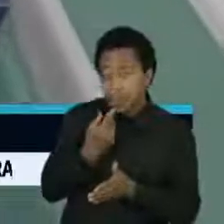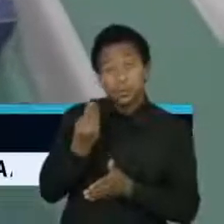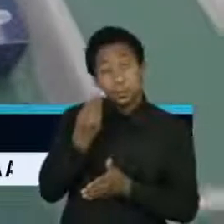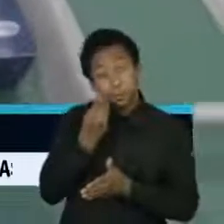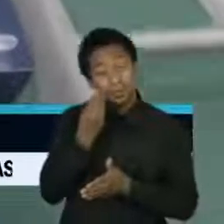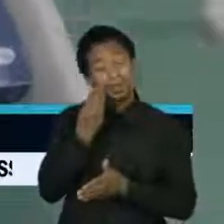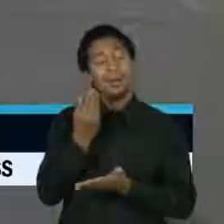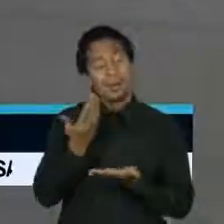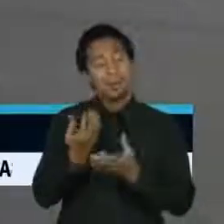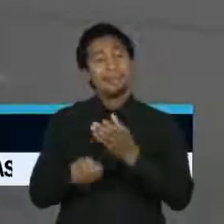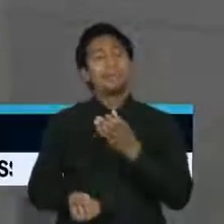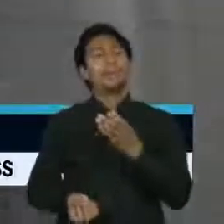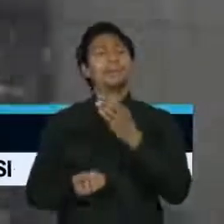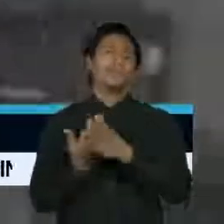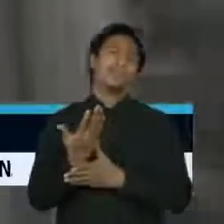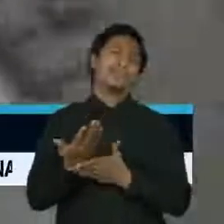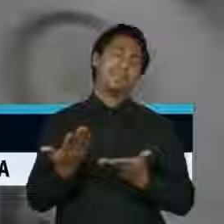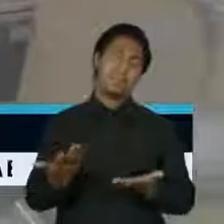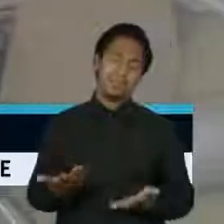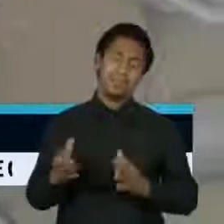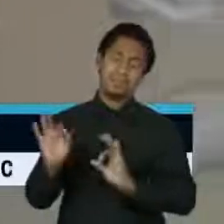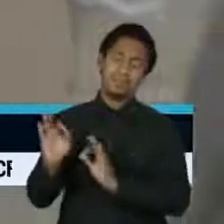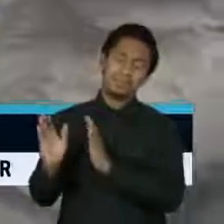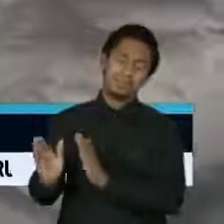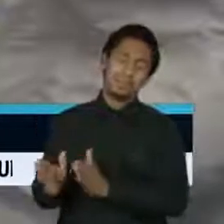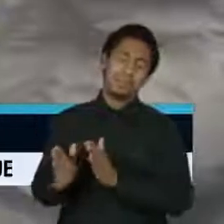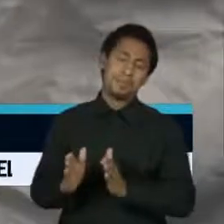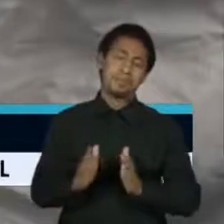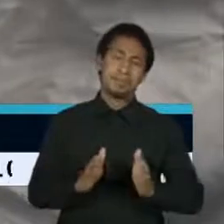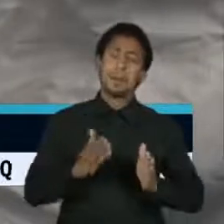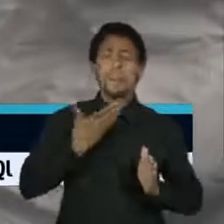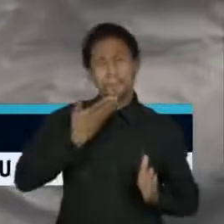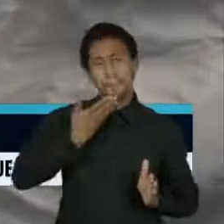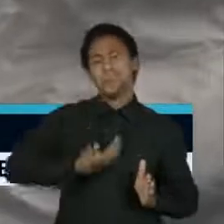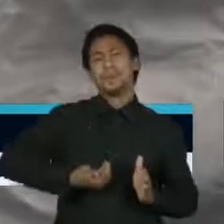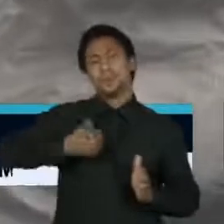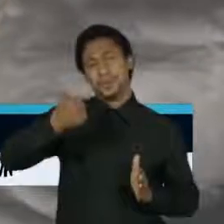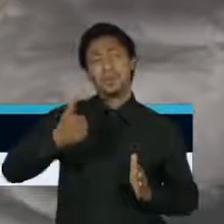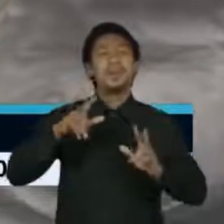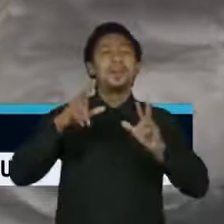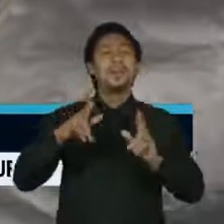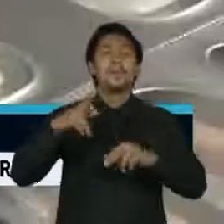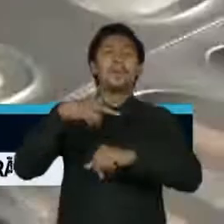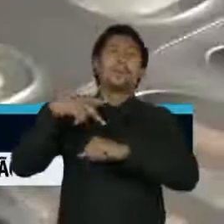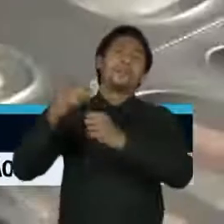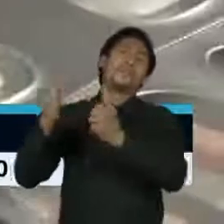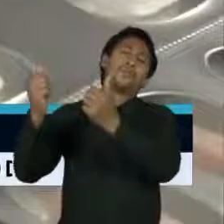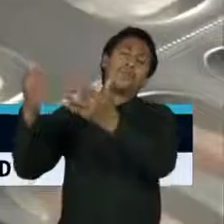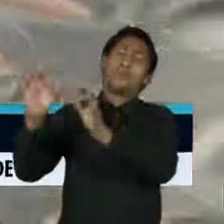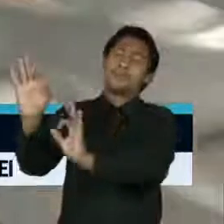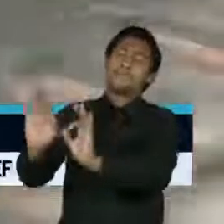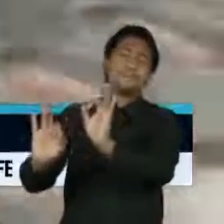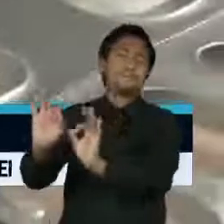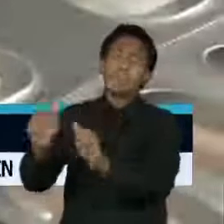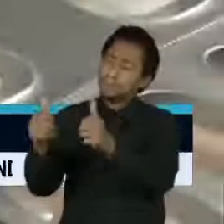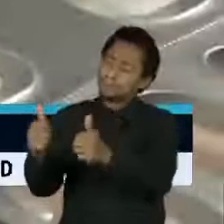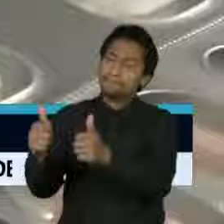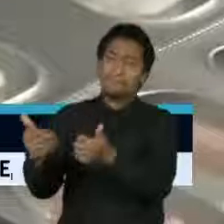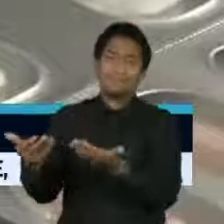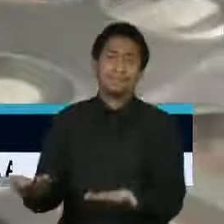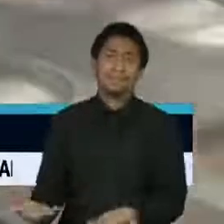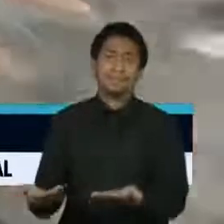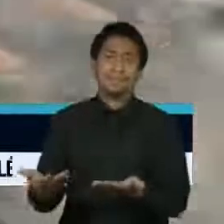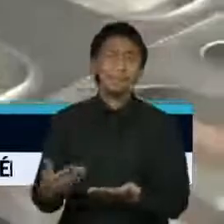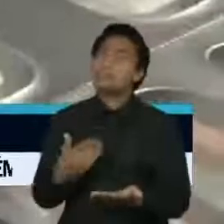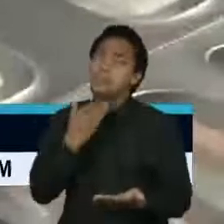semelhante ao que outros países eventualmente tenham, e não um sistema totalmente inovador como